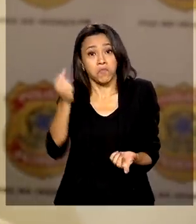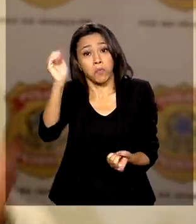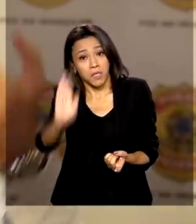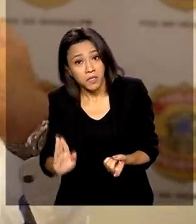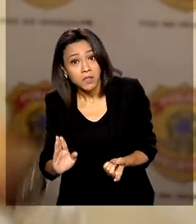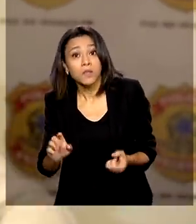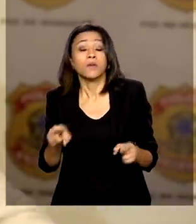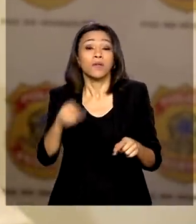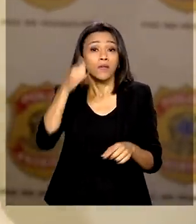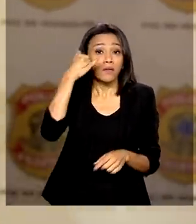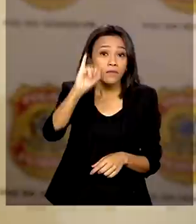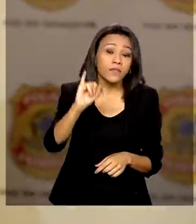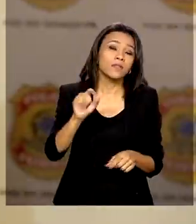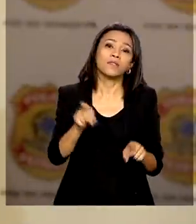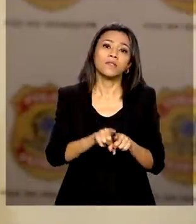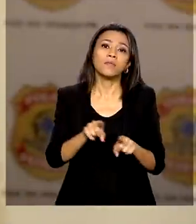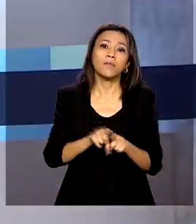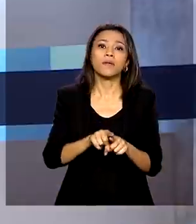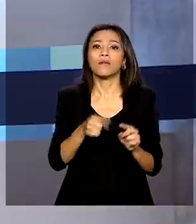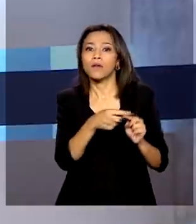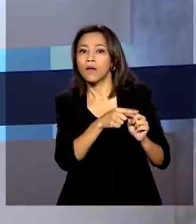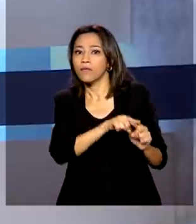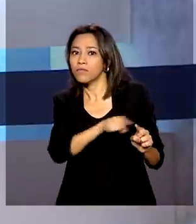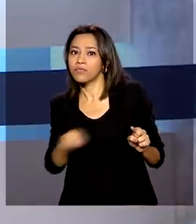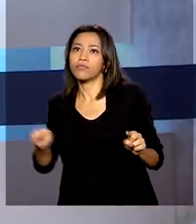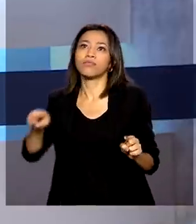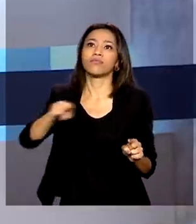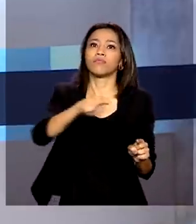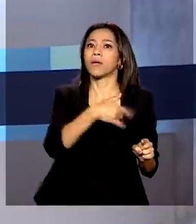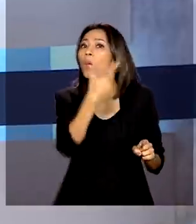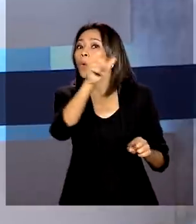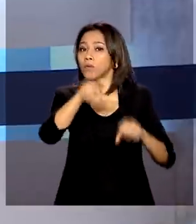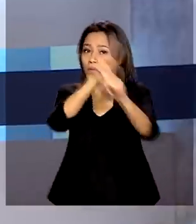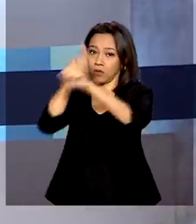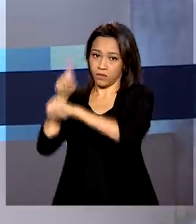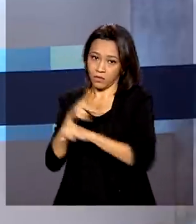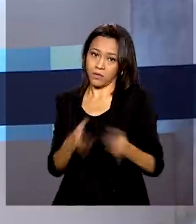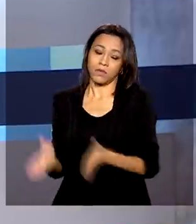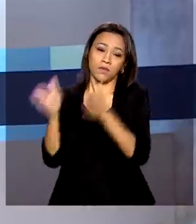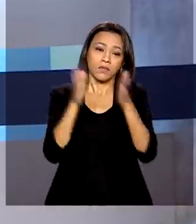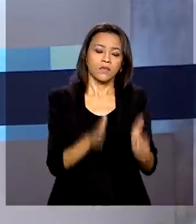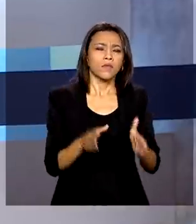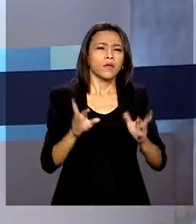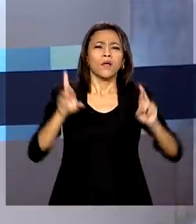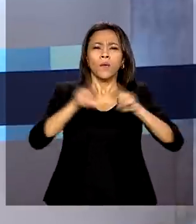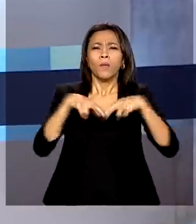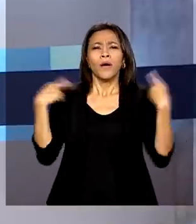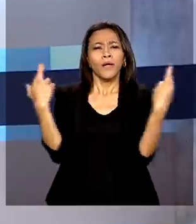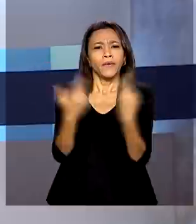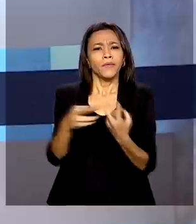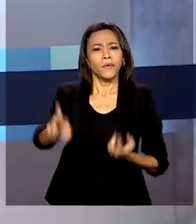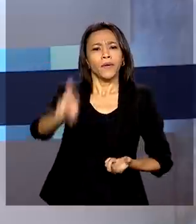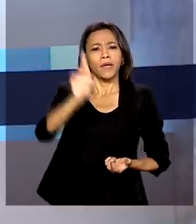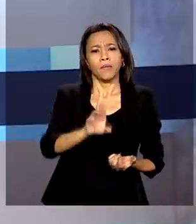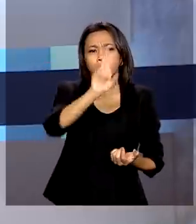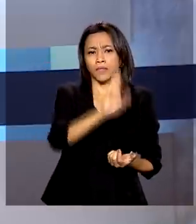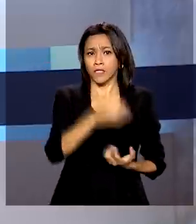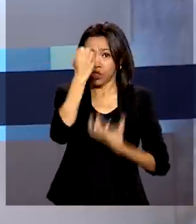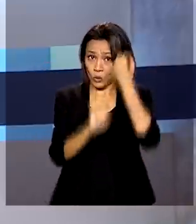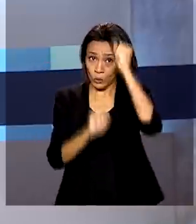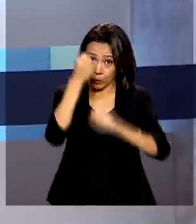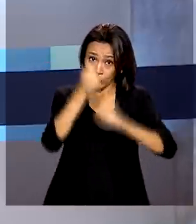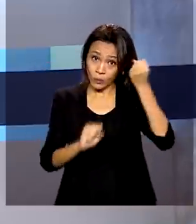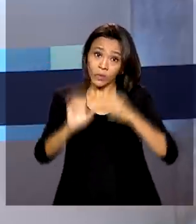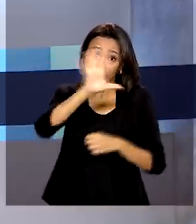seja passando pelo Brasil. Em reunião com representantes da indústria do Amazonas, o vice-presidente Hamilton